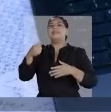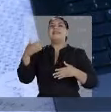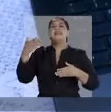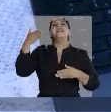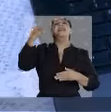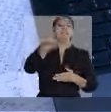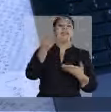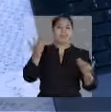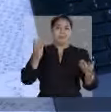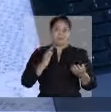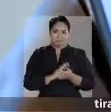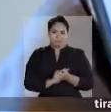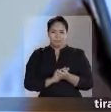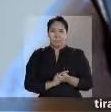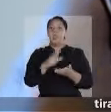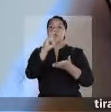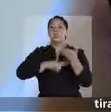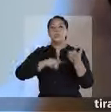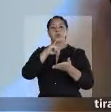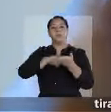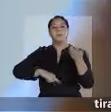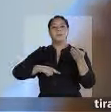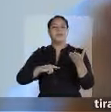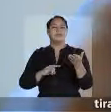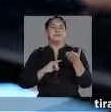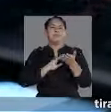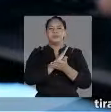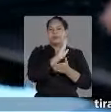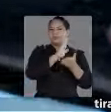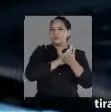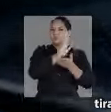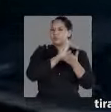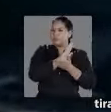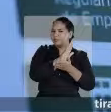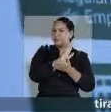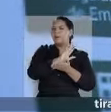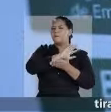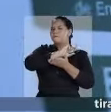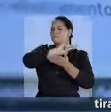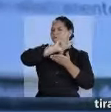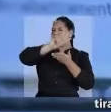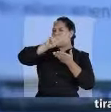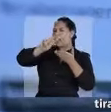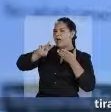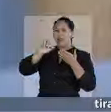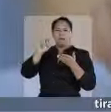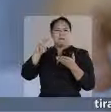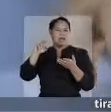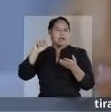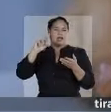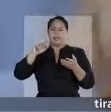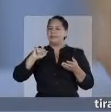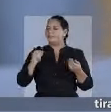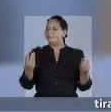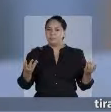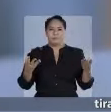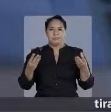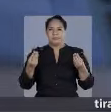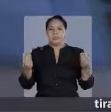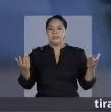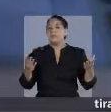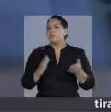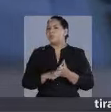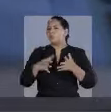precisar ir à escola. Tirar documentos, guias, certidões, alvarás e tantos outros